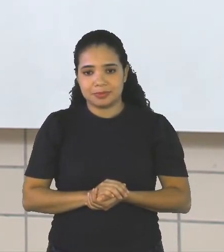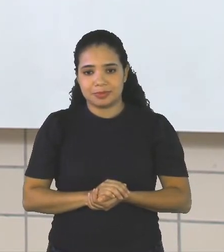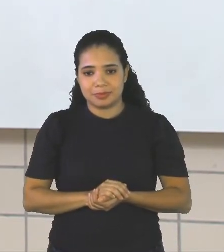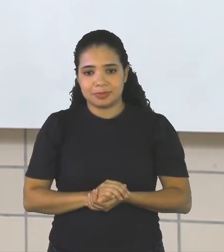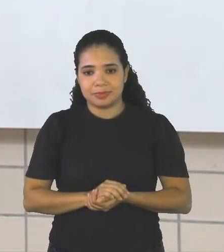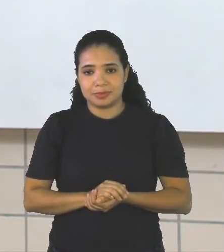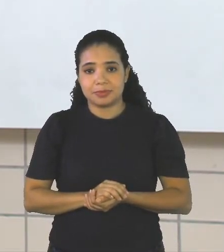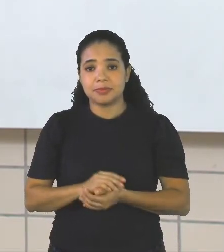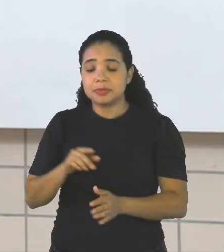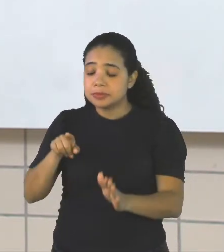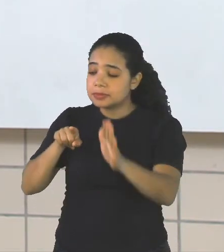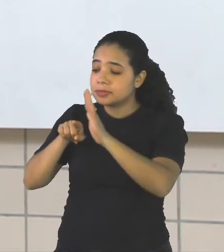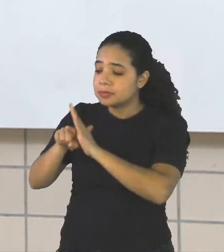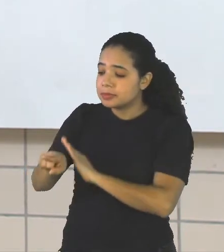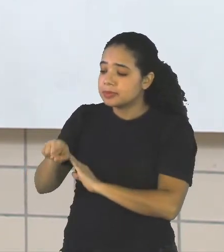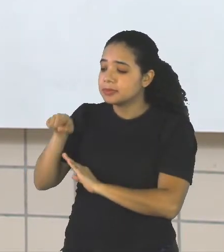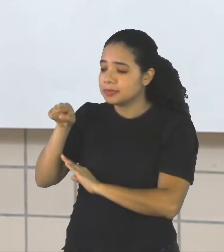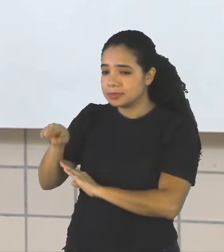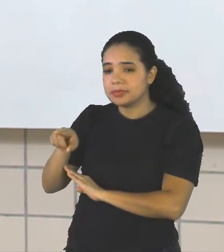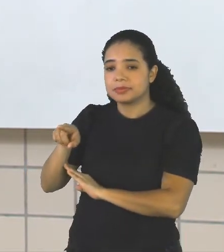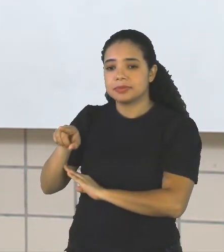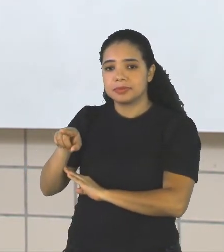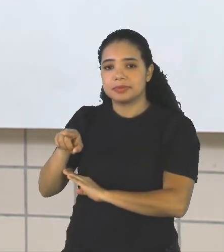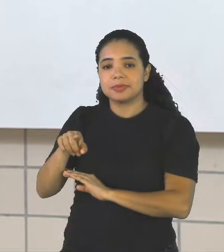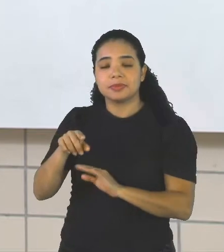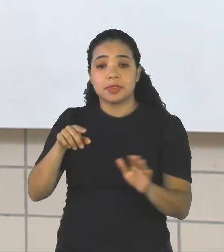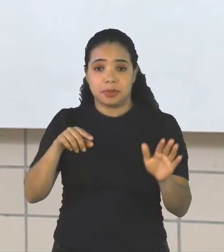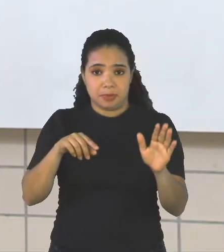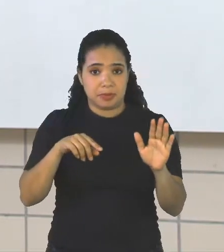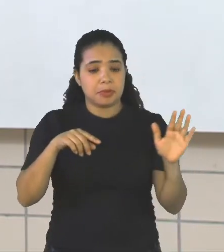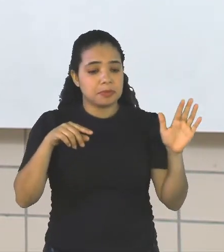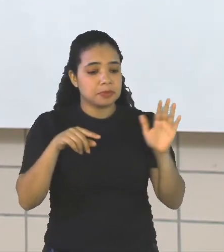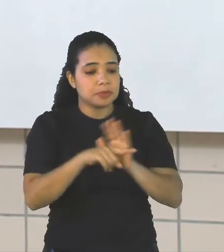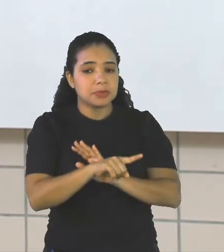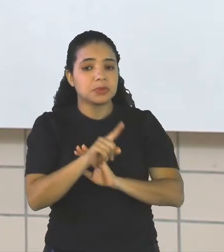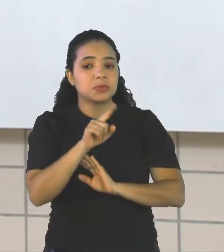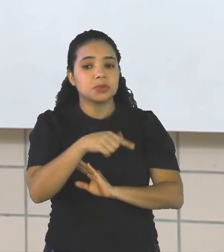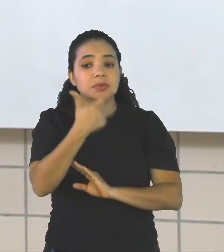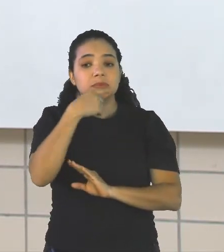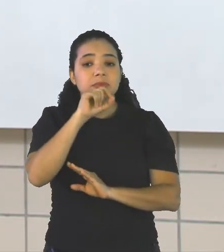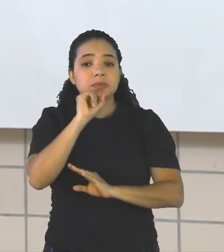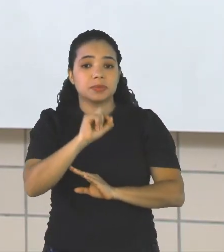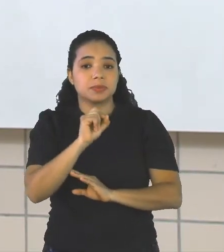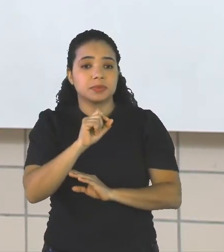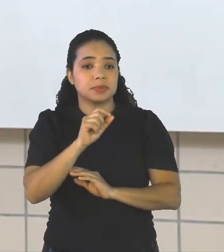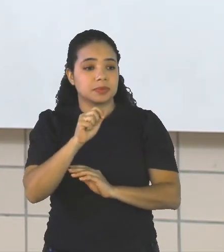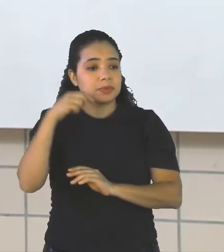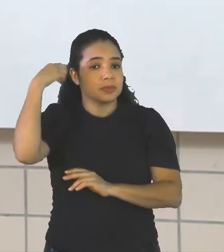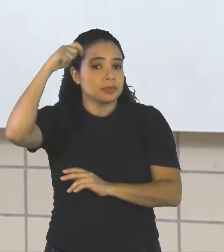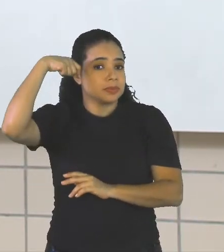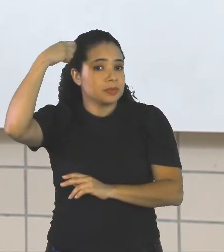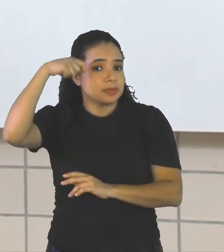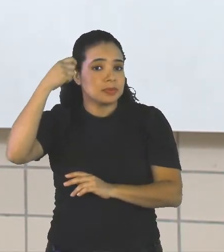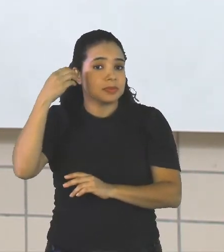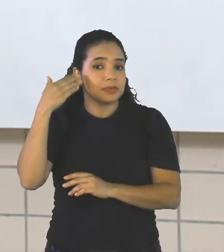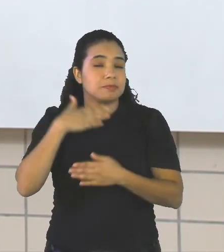Perguntei Para Você Então Quem Era O Artista Favorito De Daniela Se Você Respondeu Michael Jackson